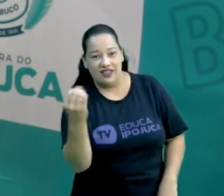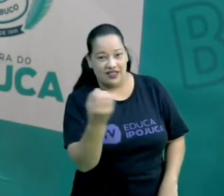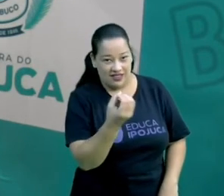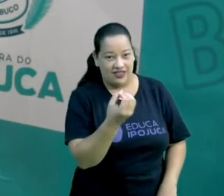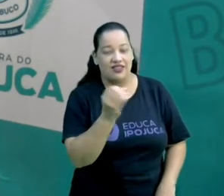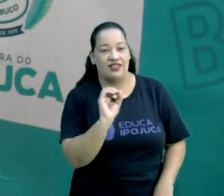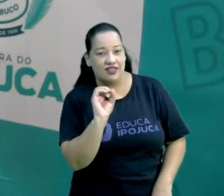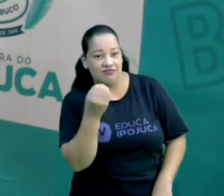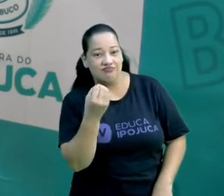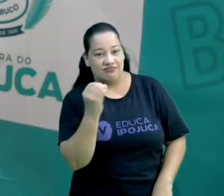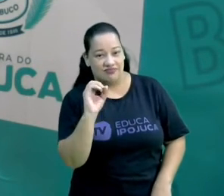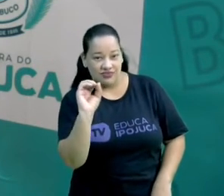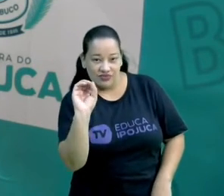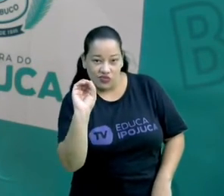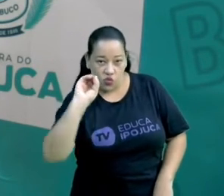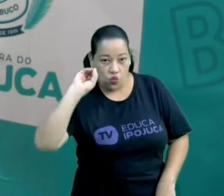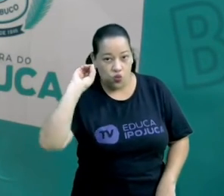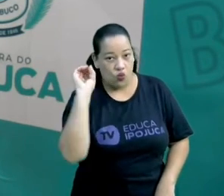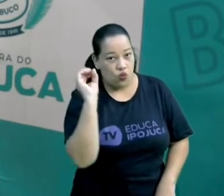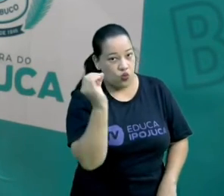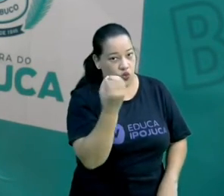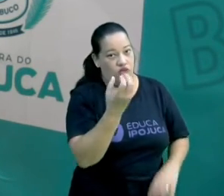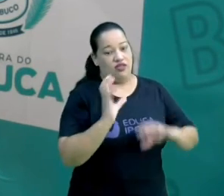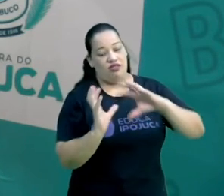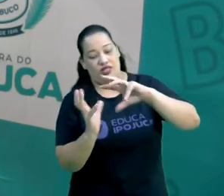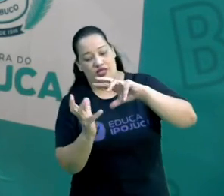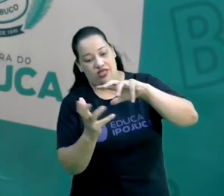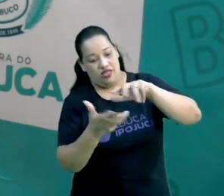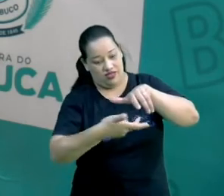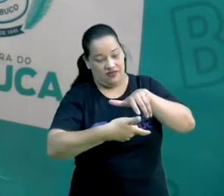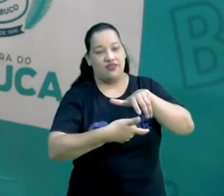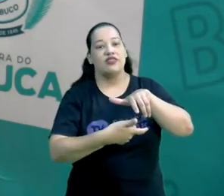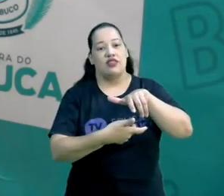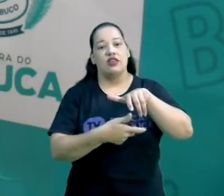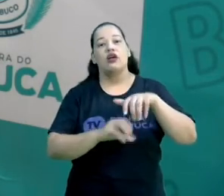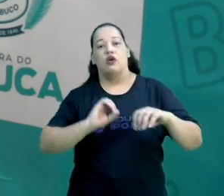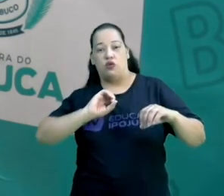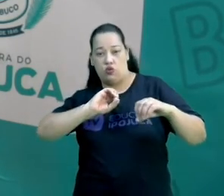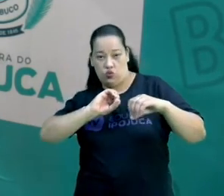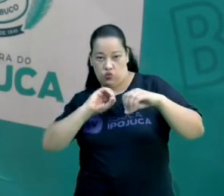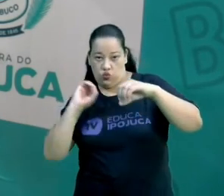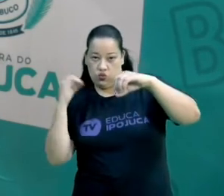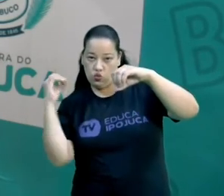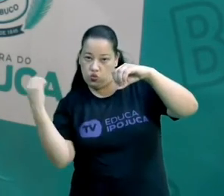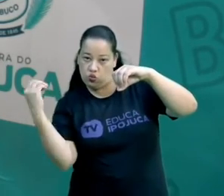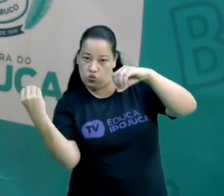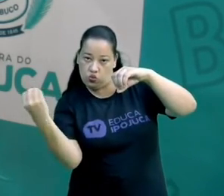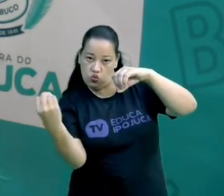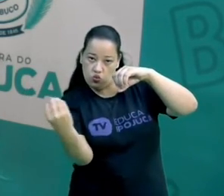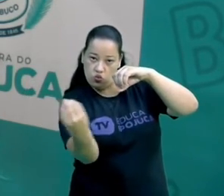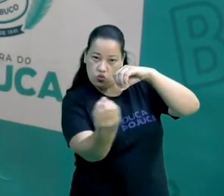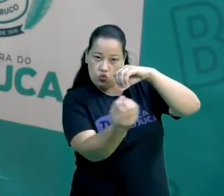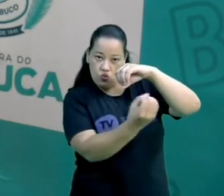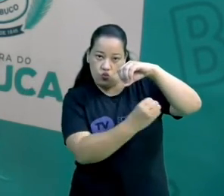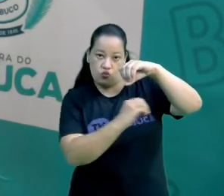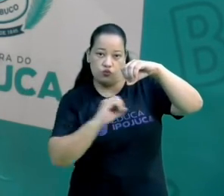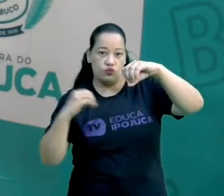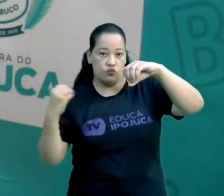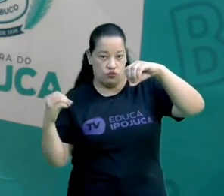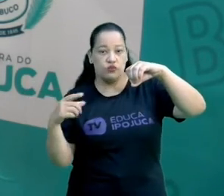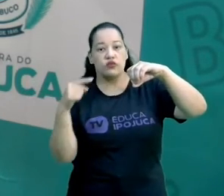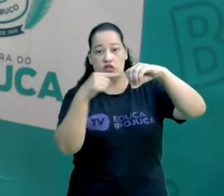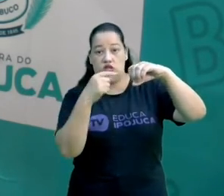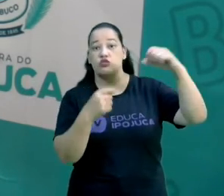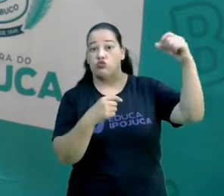a Terra gira em torno do seu próprio eixo. Translação, ela gira ao